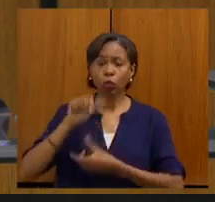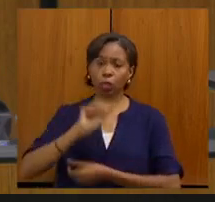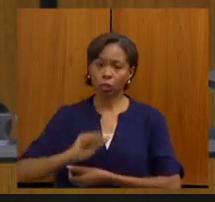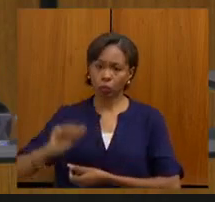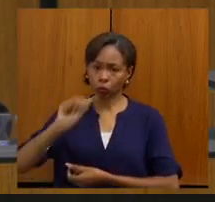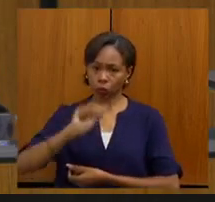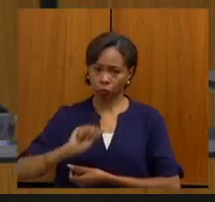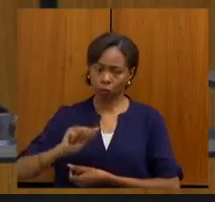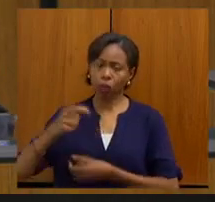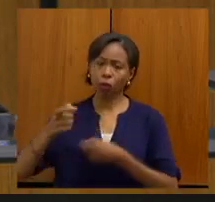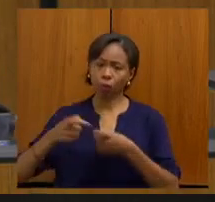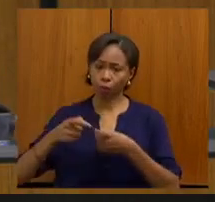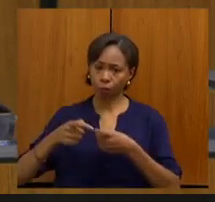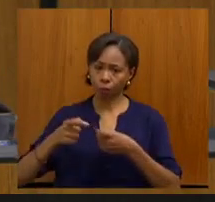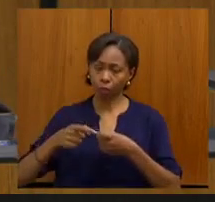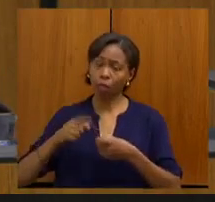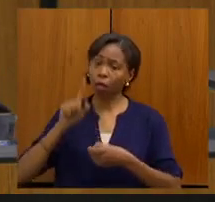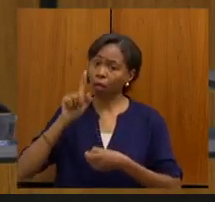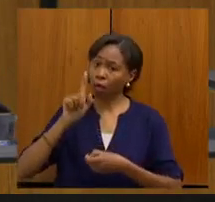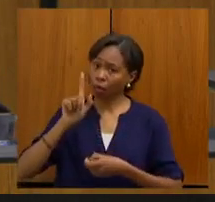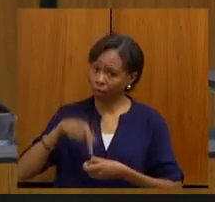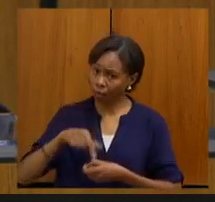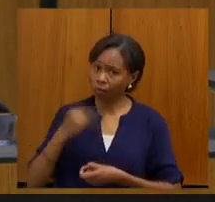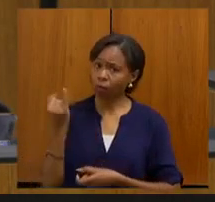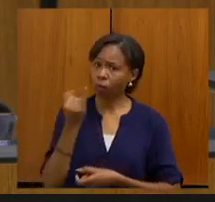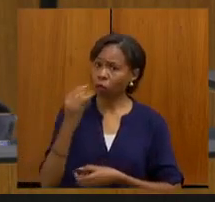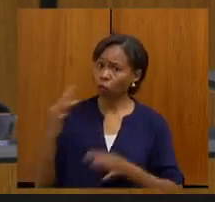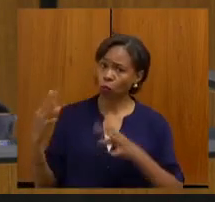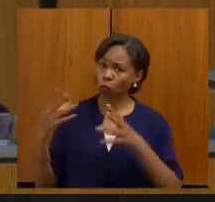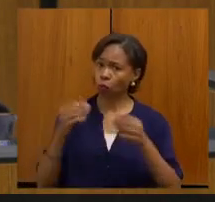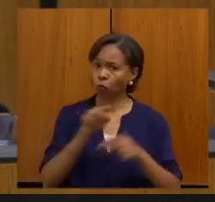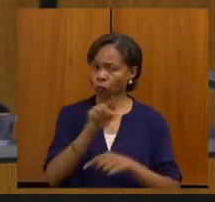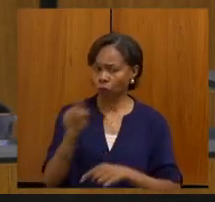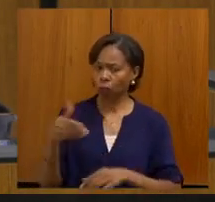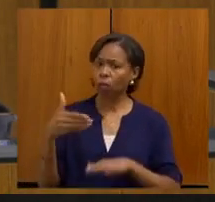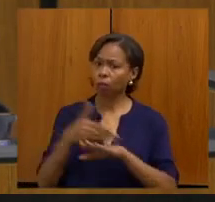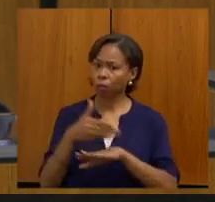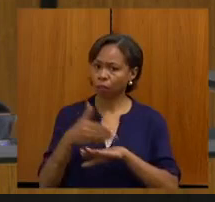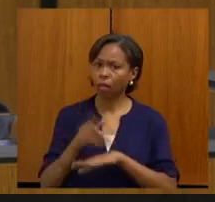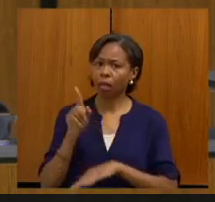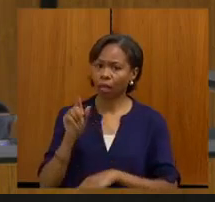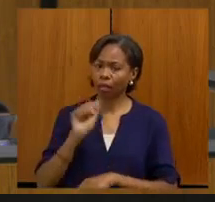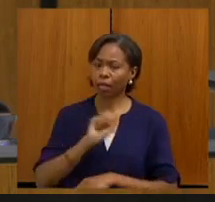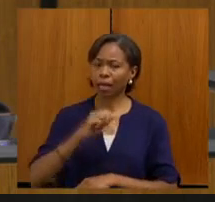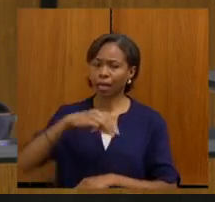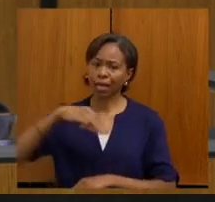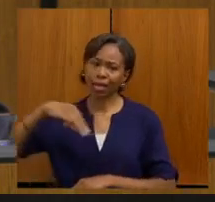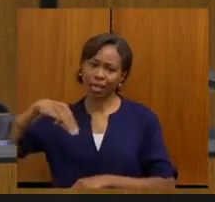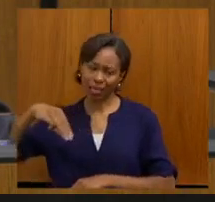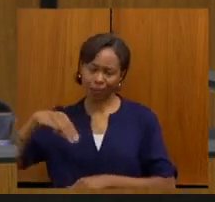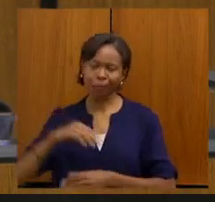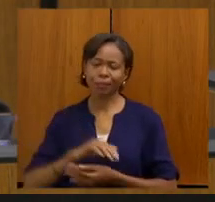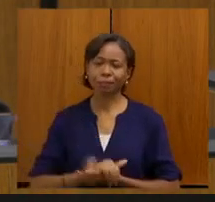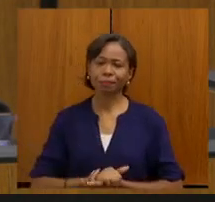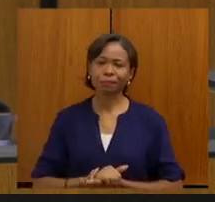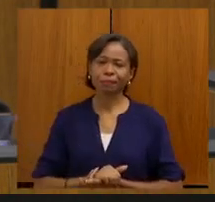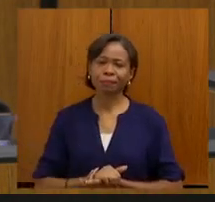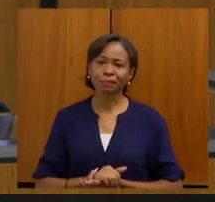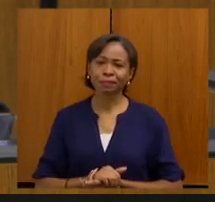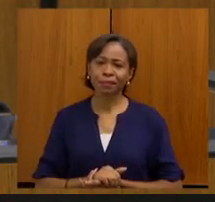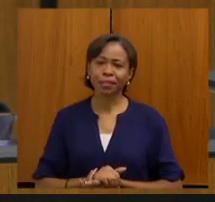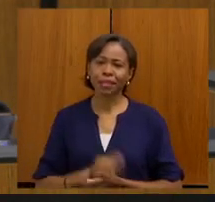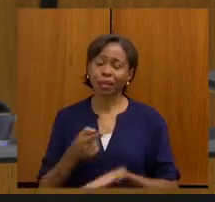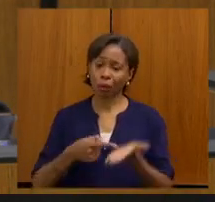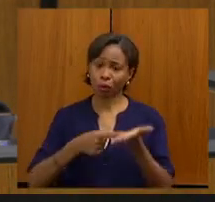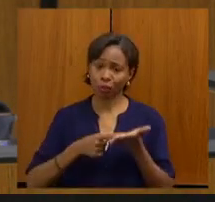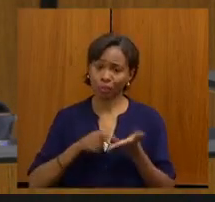penso que é de sua importância a participação de todos aqui, ou de seus representantes. em especial, convidaria o secretário para